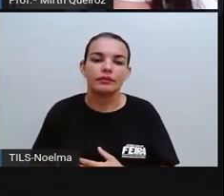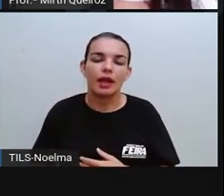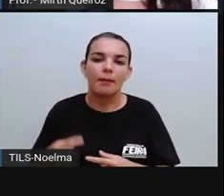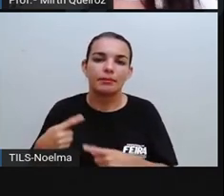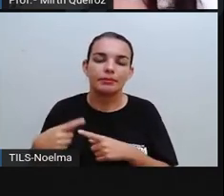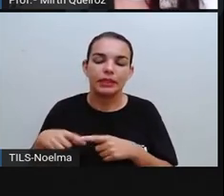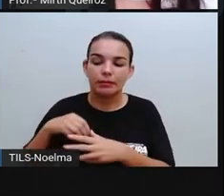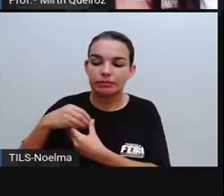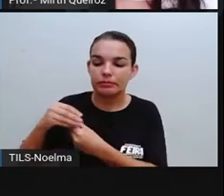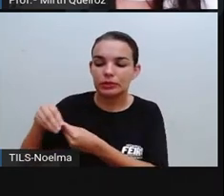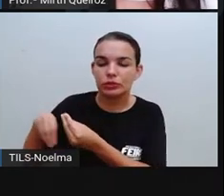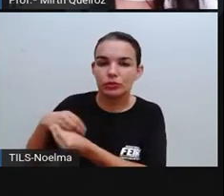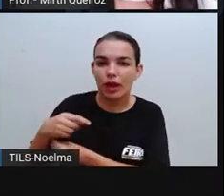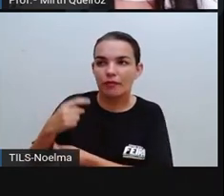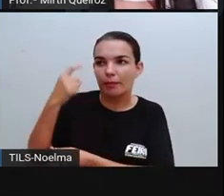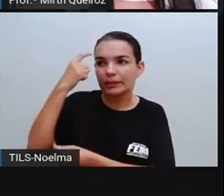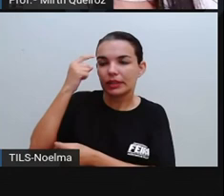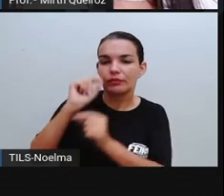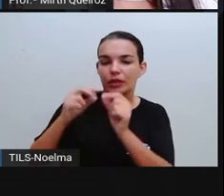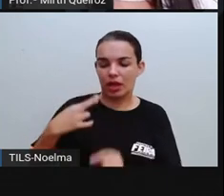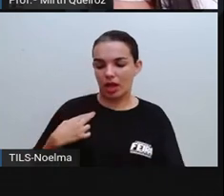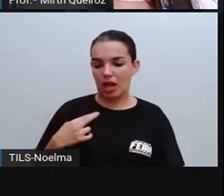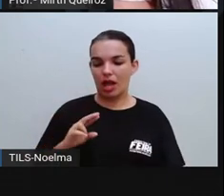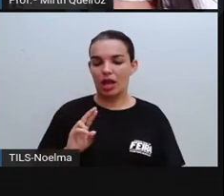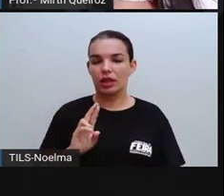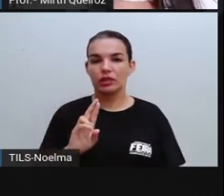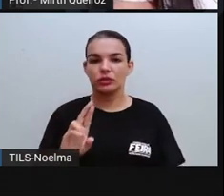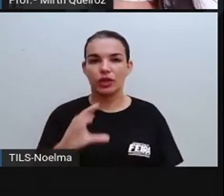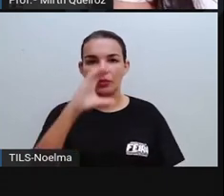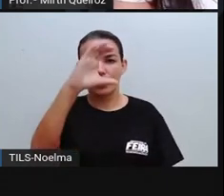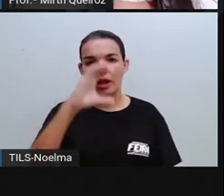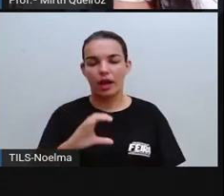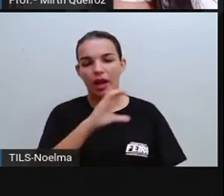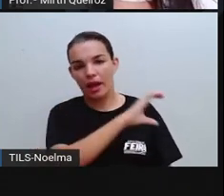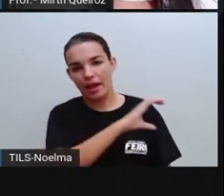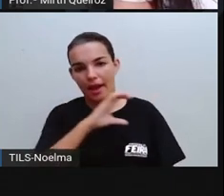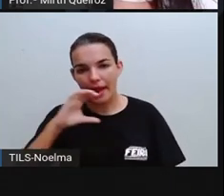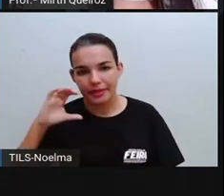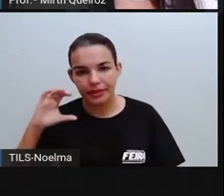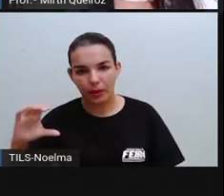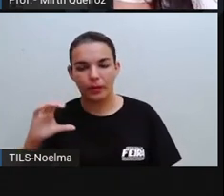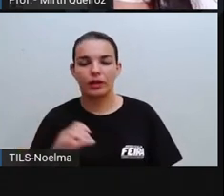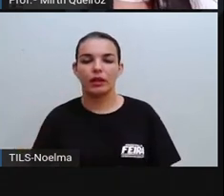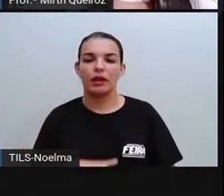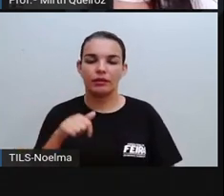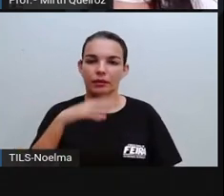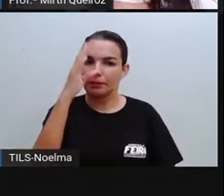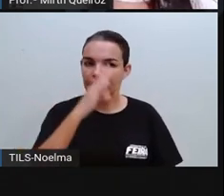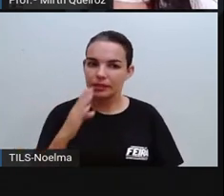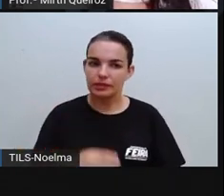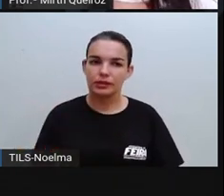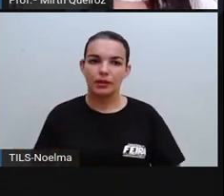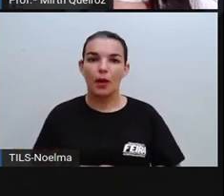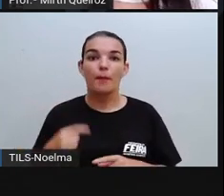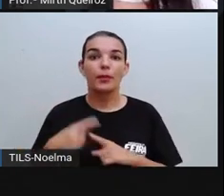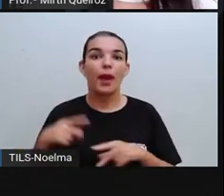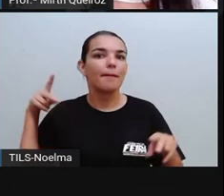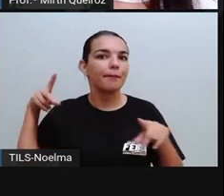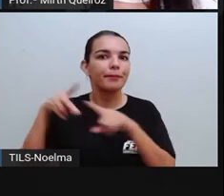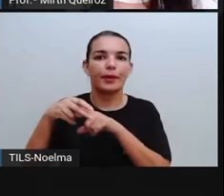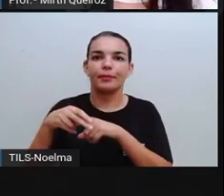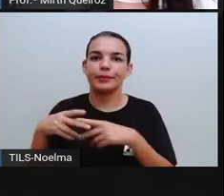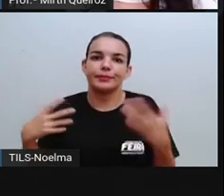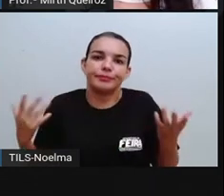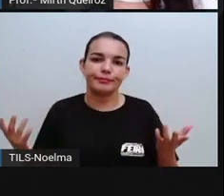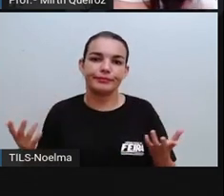mistura aí com a religião que se tinha aqui no Brasil, porque eles eram proibidos,